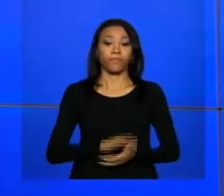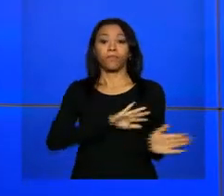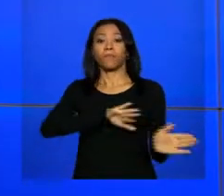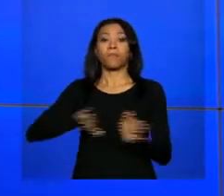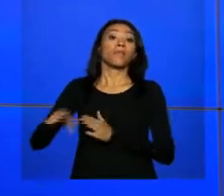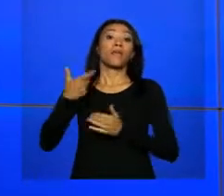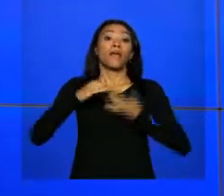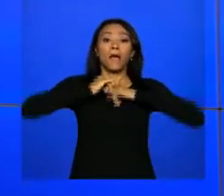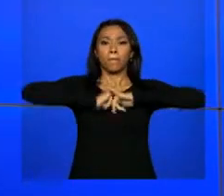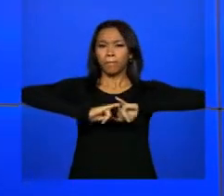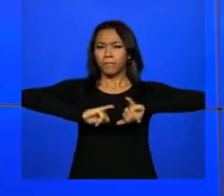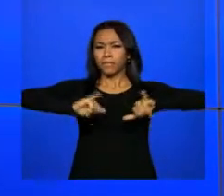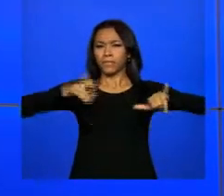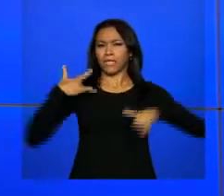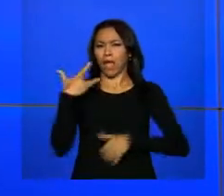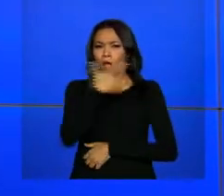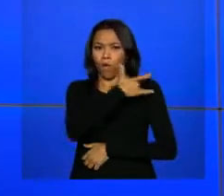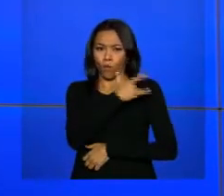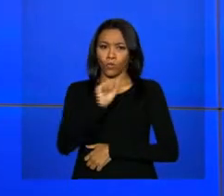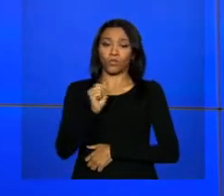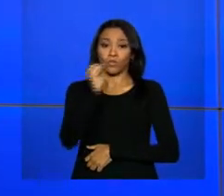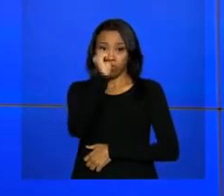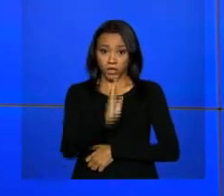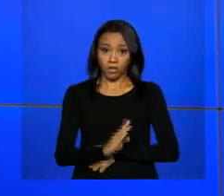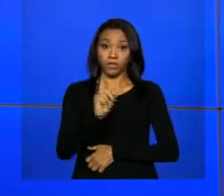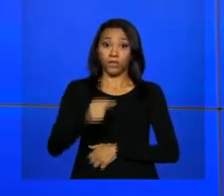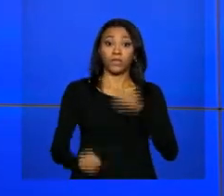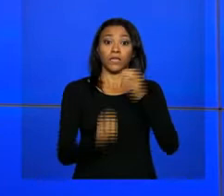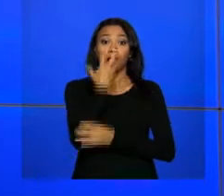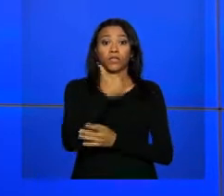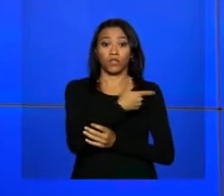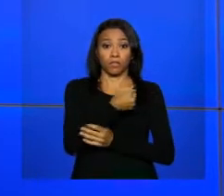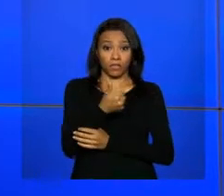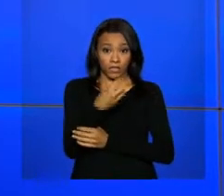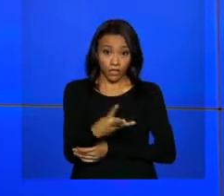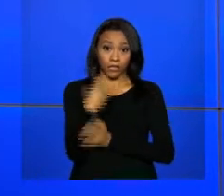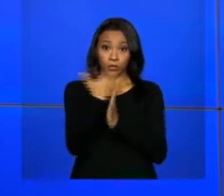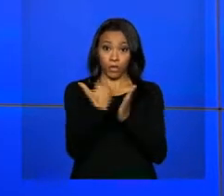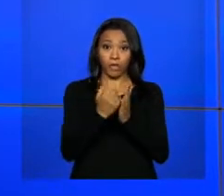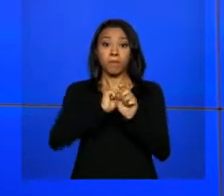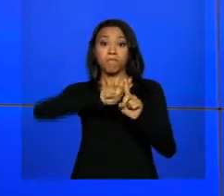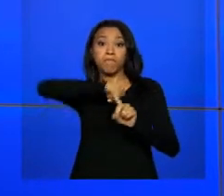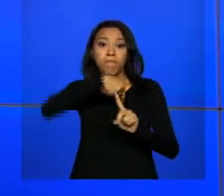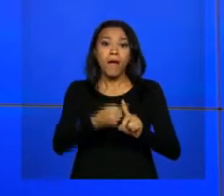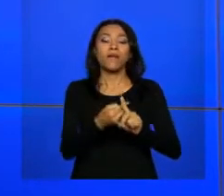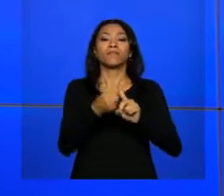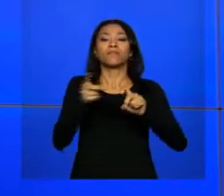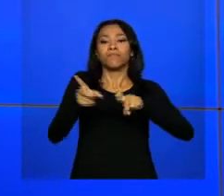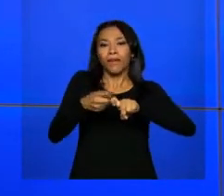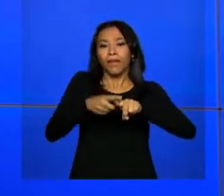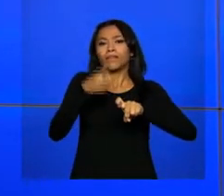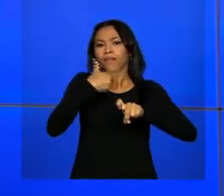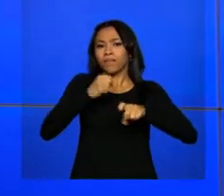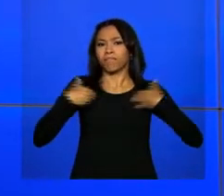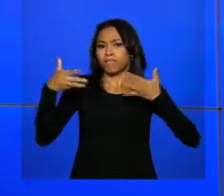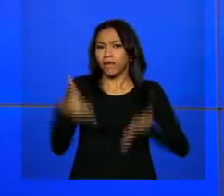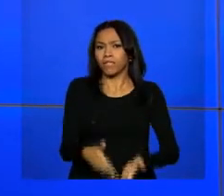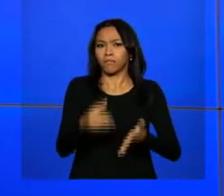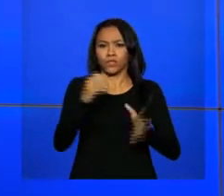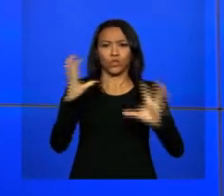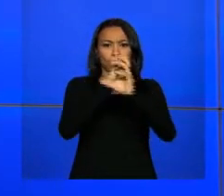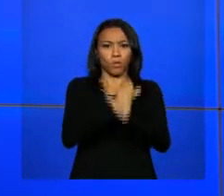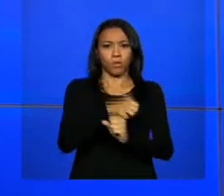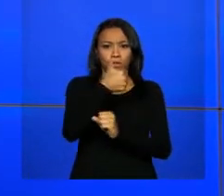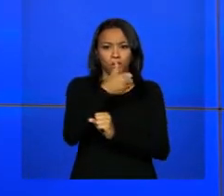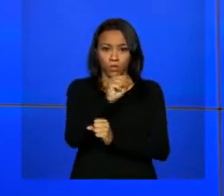atendimento de saúde em todo o Brasil, foi criado em 2013 o programa Mais Médicos. Fazem parte desse programa atualmente 18